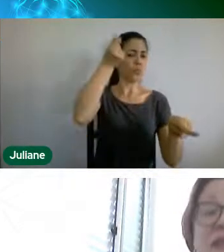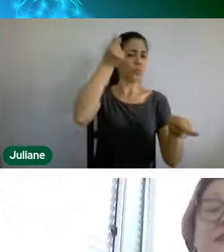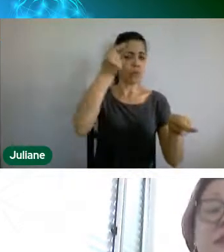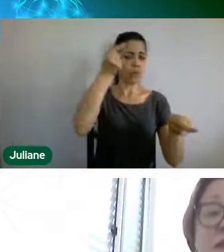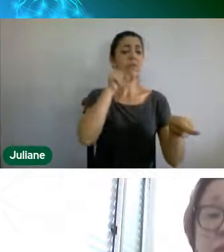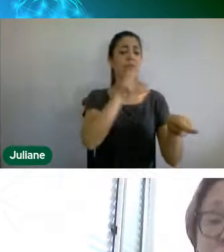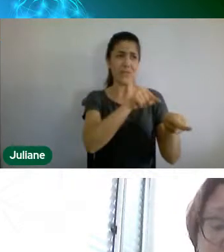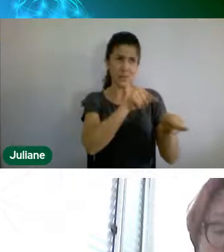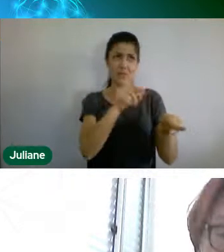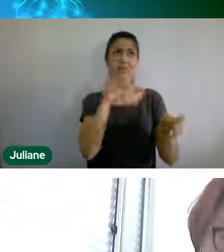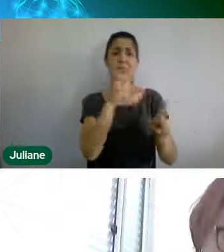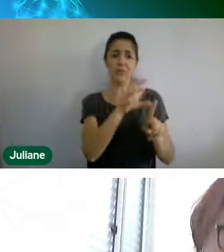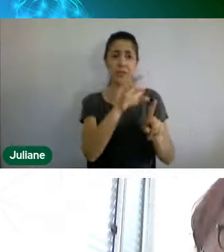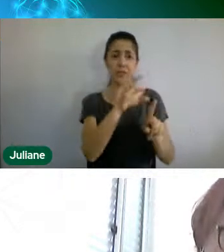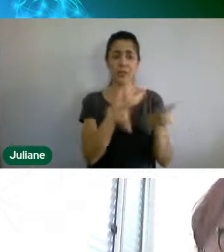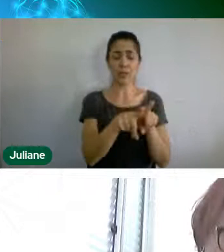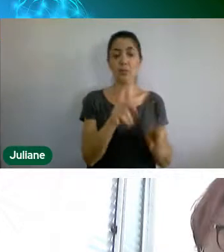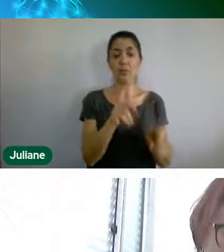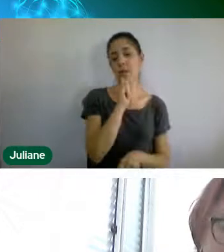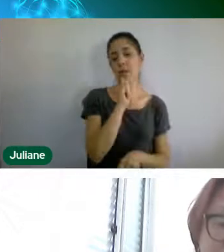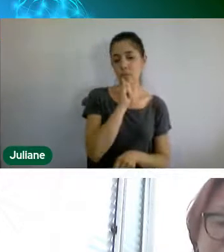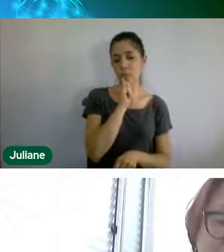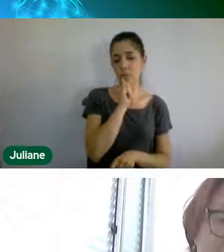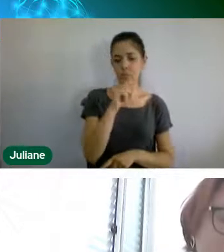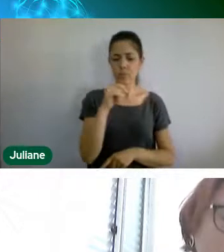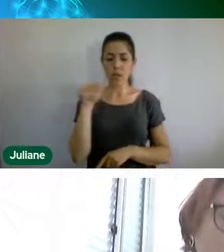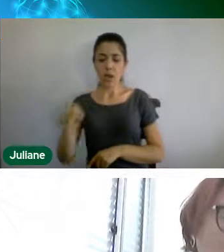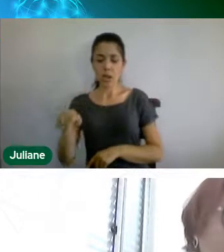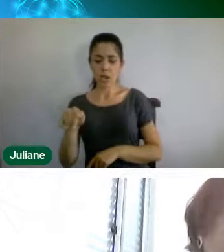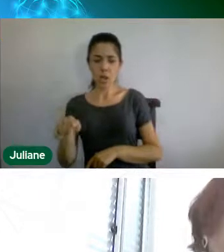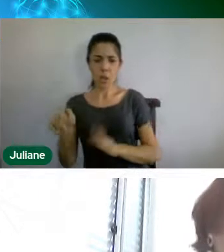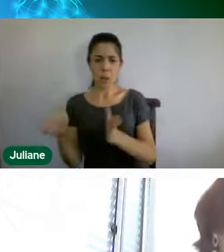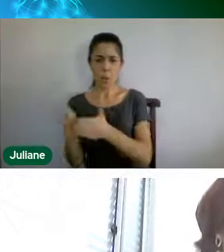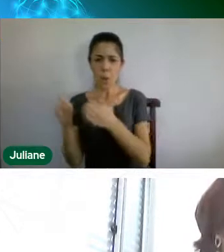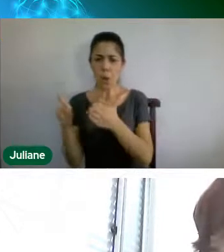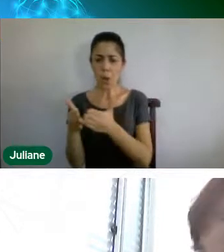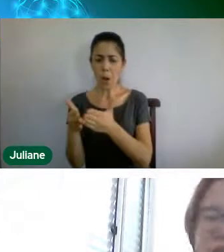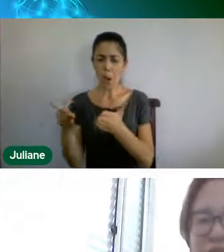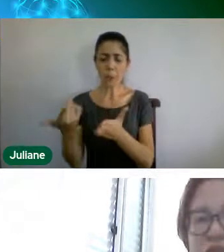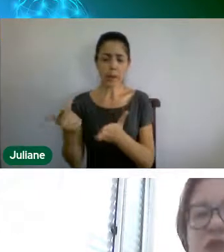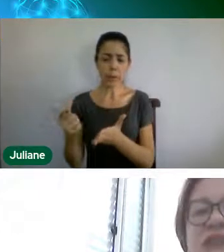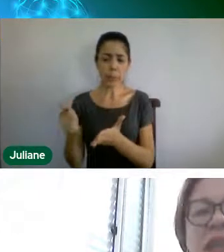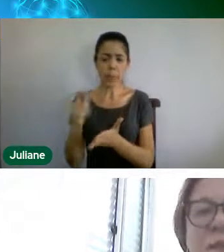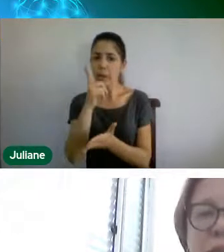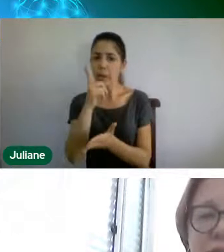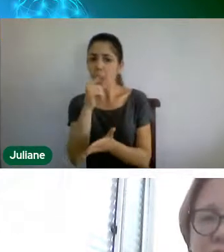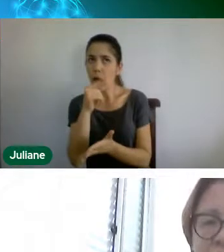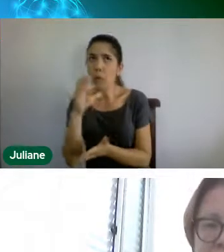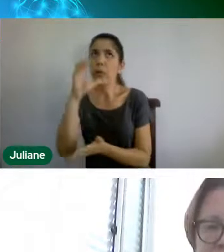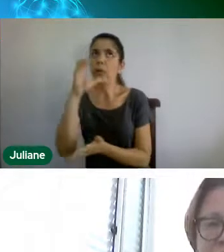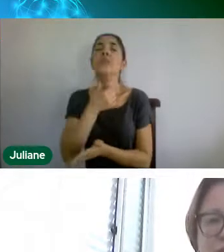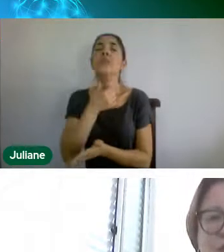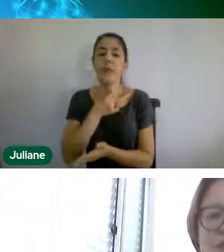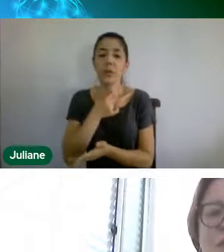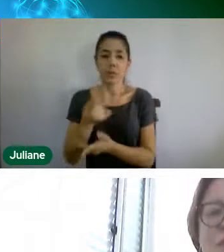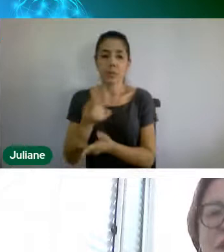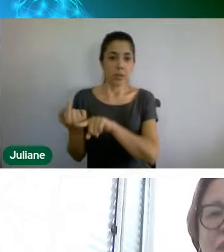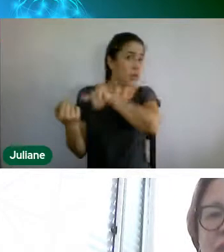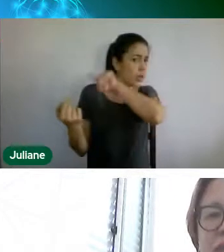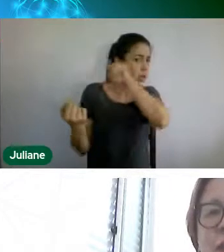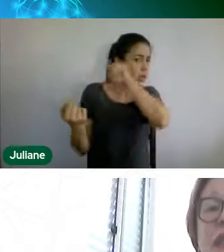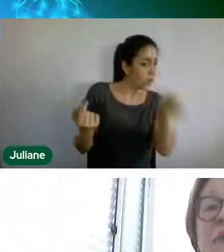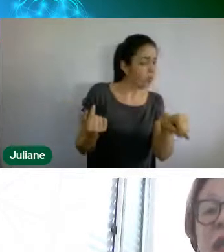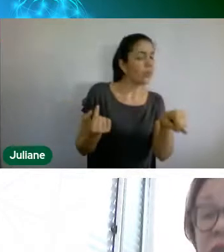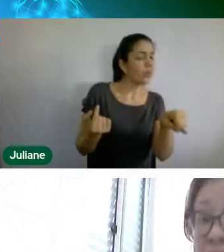a gente sentiu é isso, e também por não encontrar uma página assim que contemple a educação